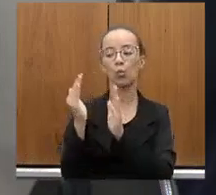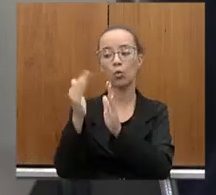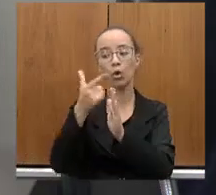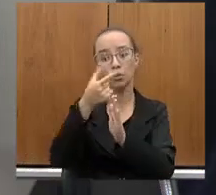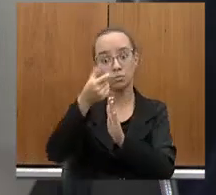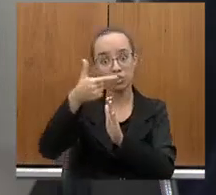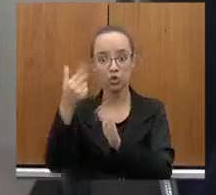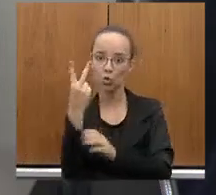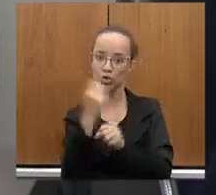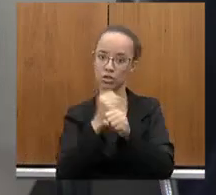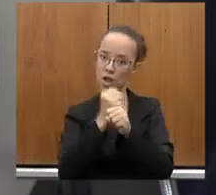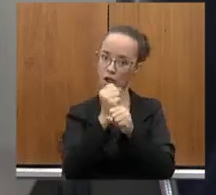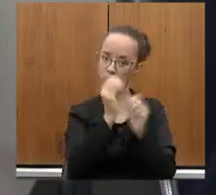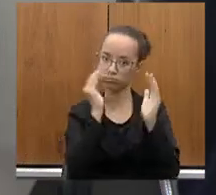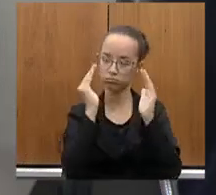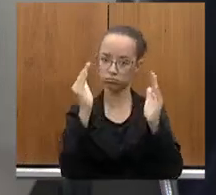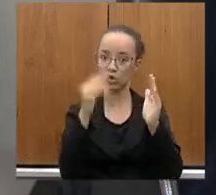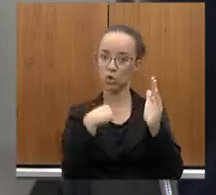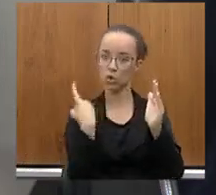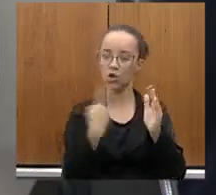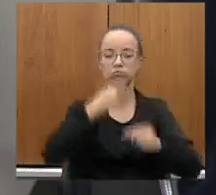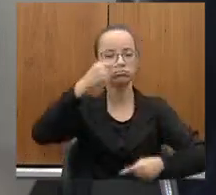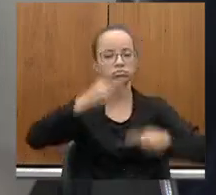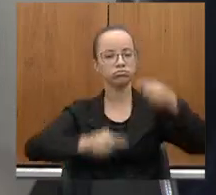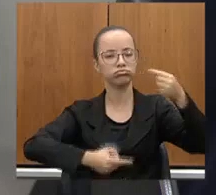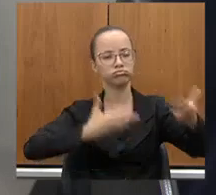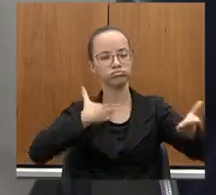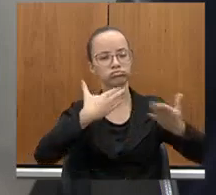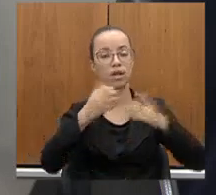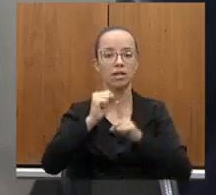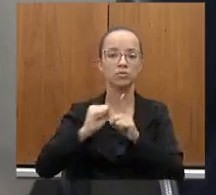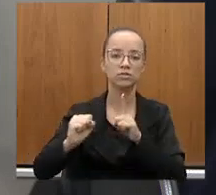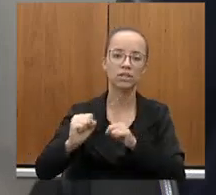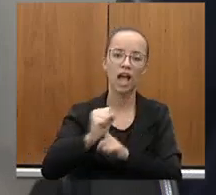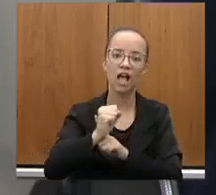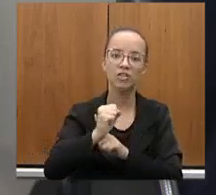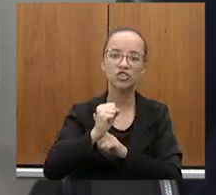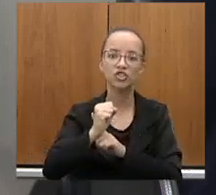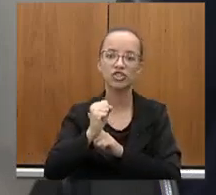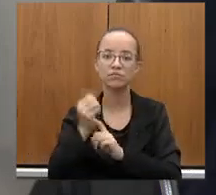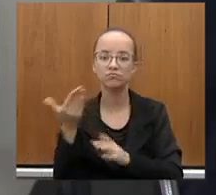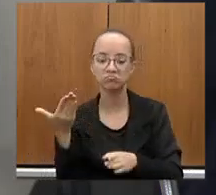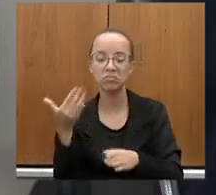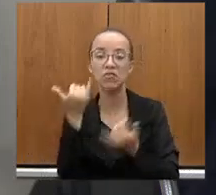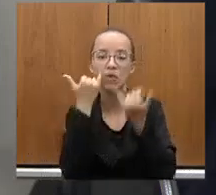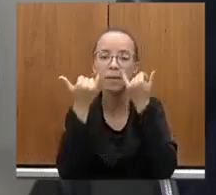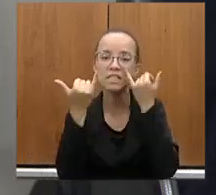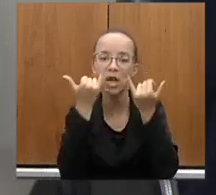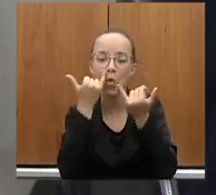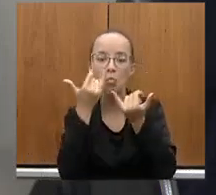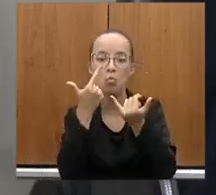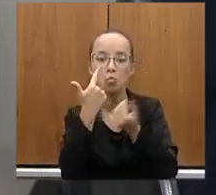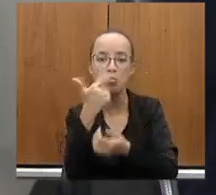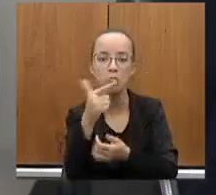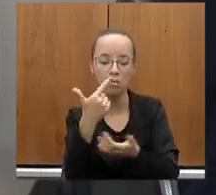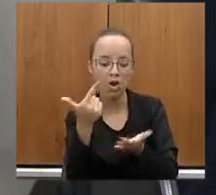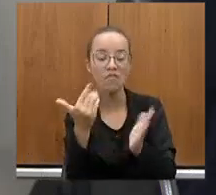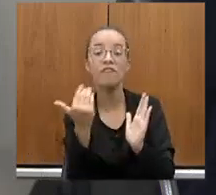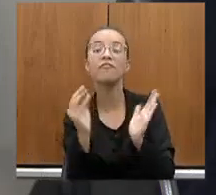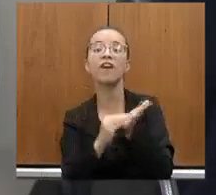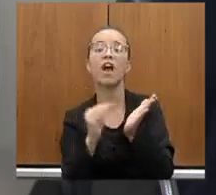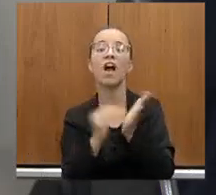então, são dois anos quase dessas discussões, e a sociedade permanece sem ter acesso a todas as informações. E a